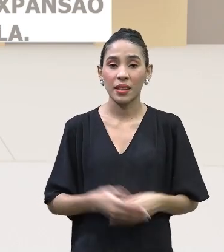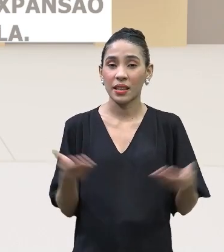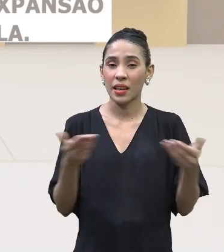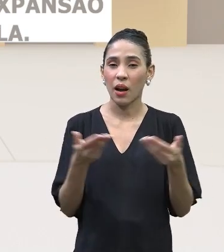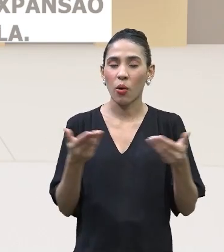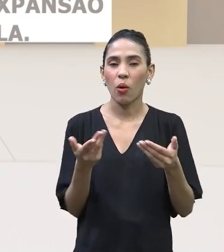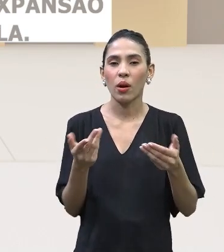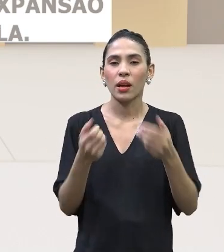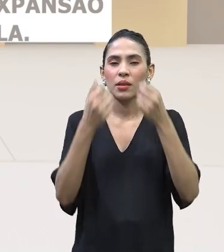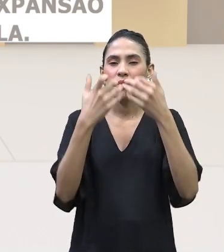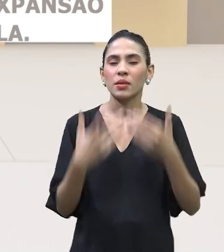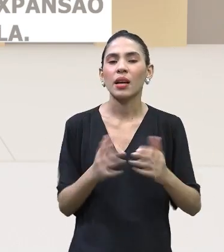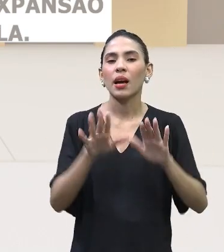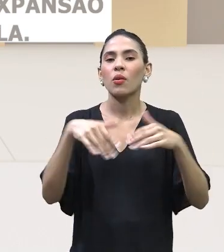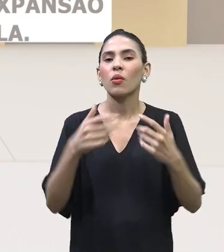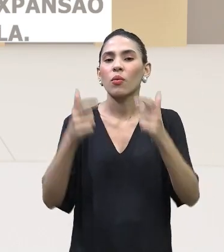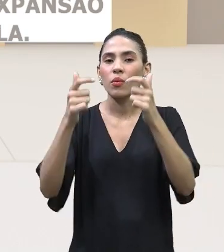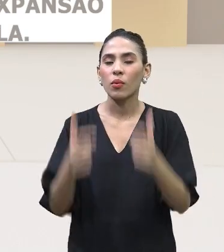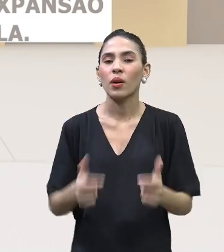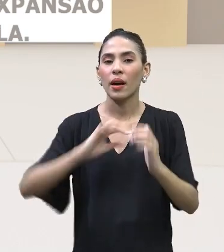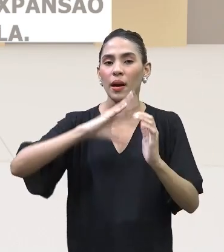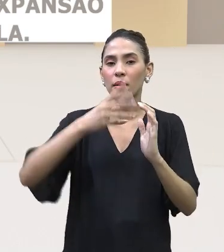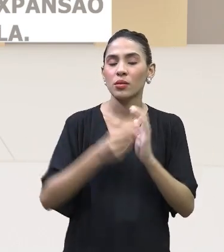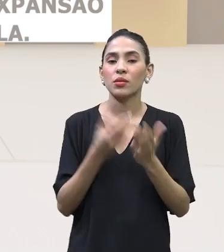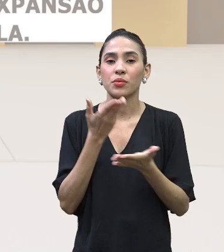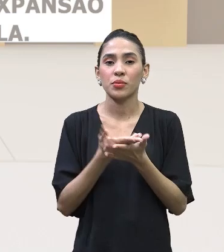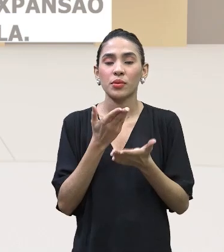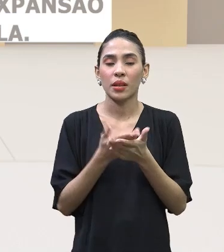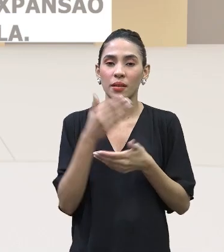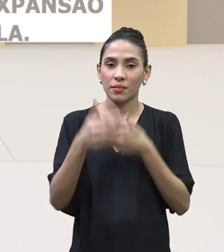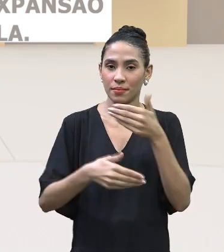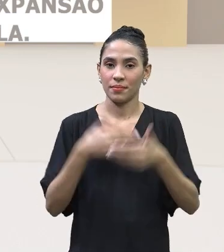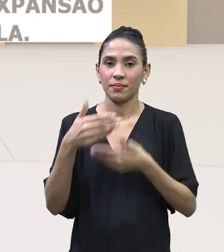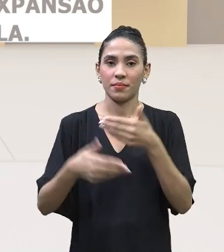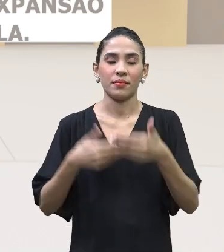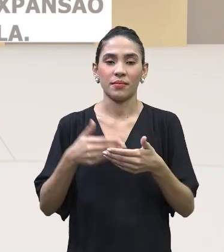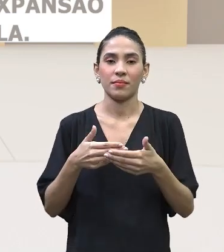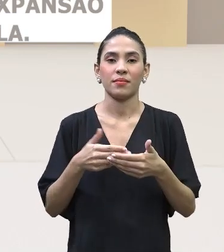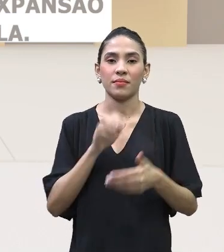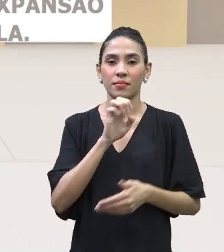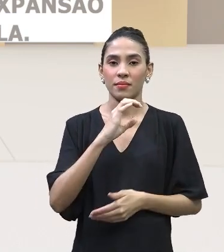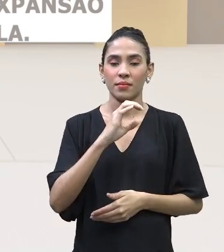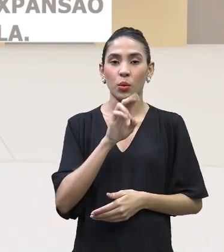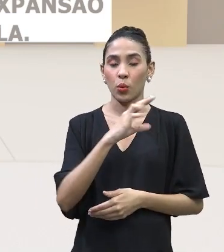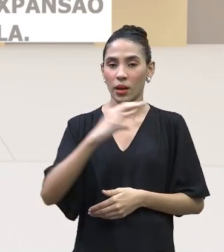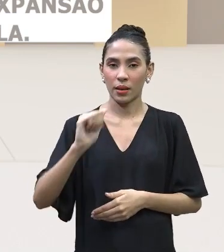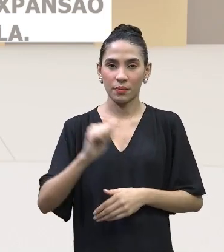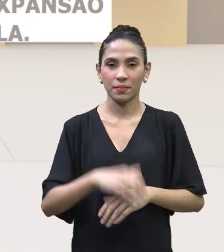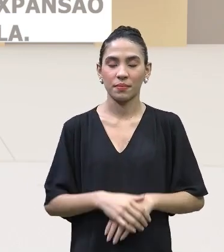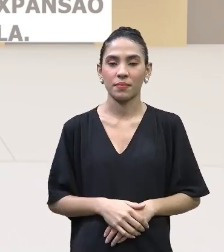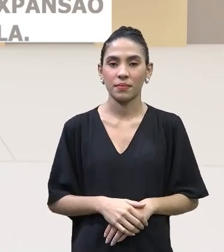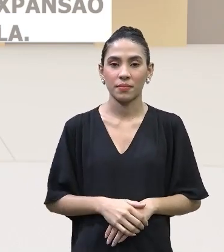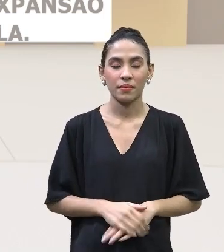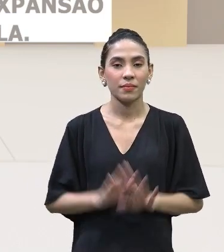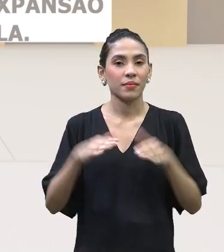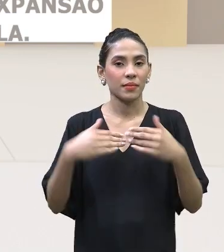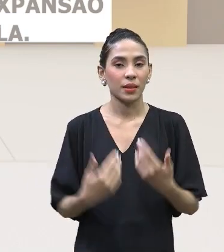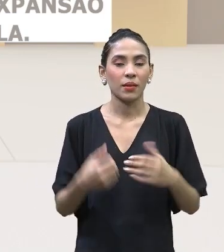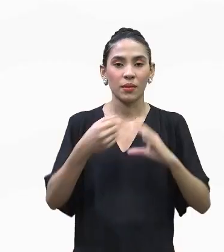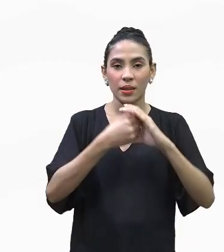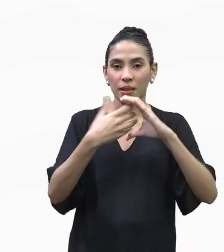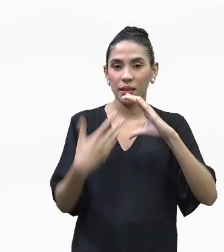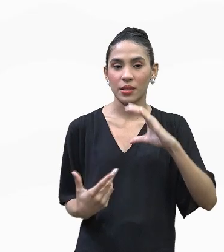definir o que seria essa região da Amazônia que a gente vai estudar ao longo da nossa unidade curricular de aprofundamento. Então, para vocês, os